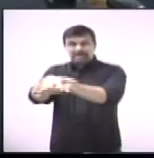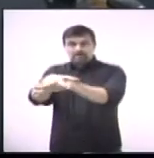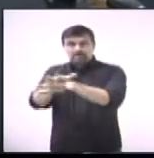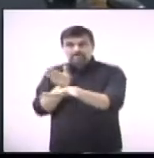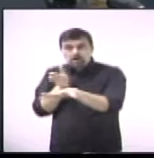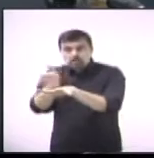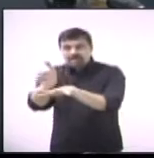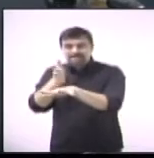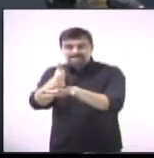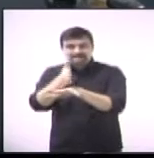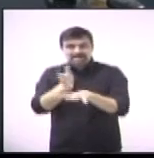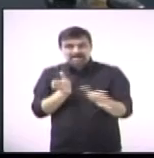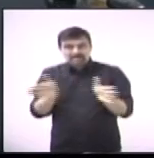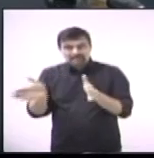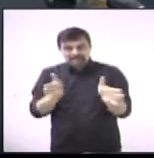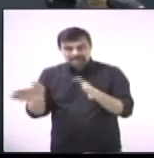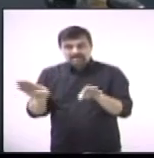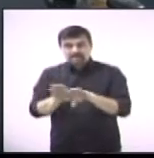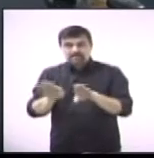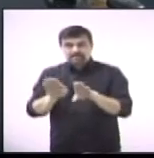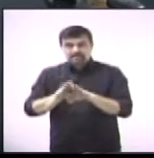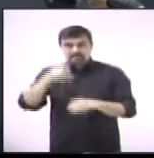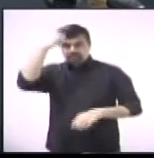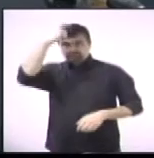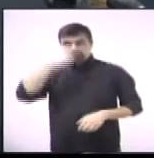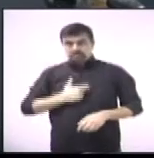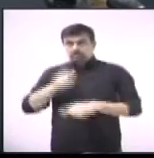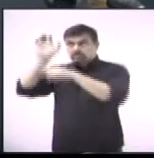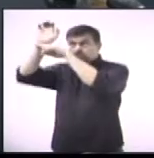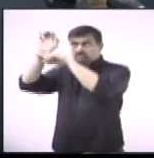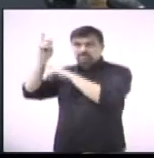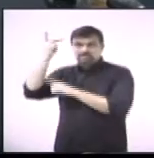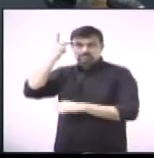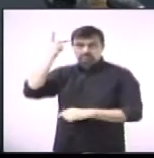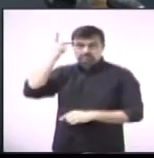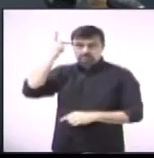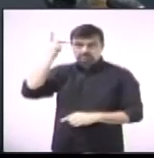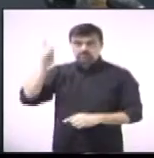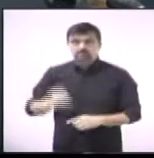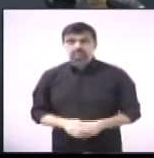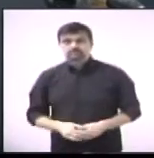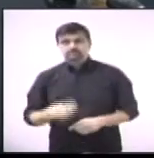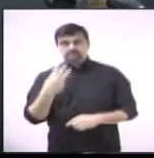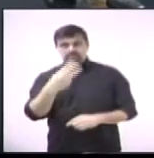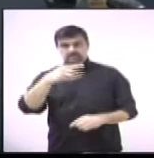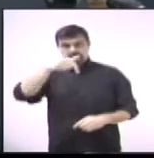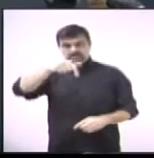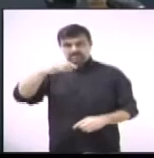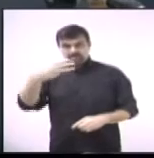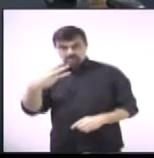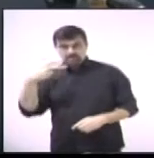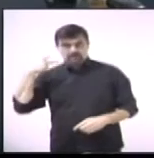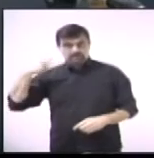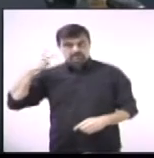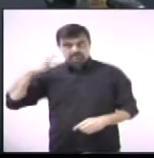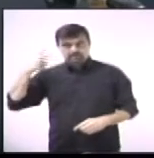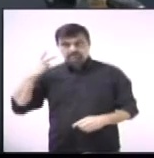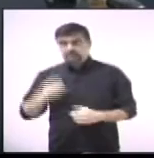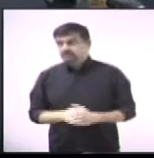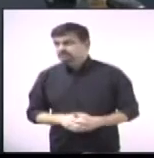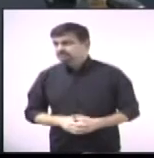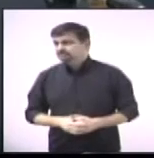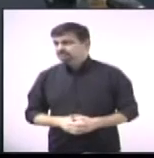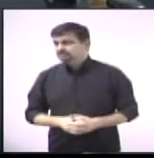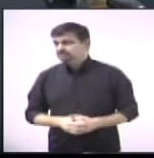acessibilidade e cidadania do Estado de São Paulo. 373 do vereador Fábio